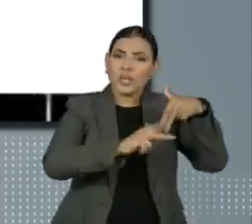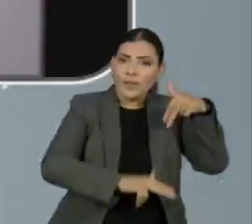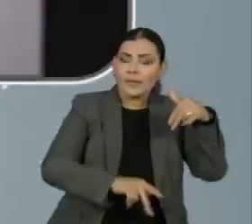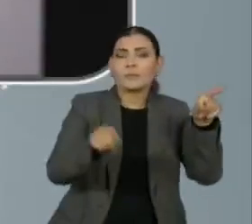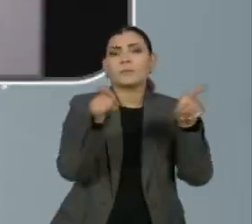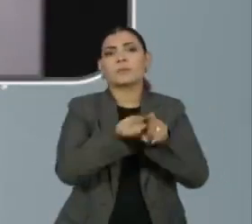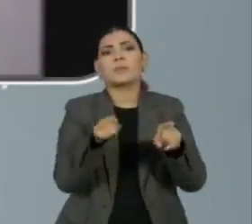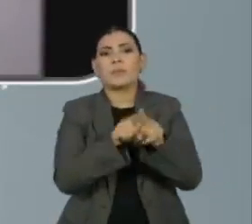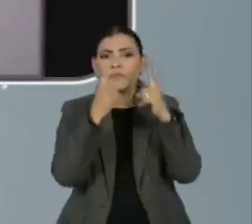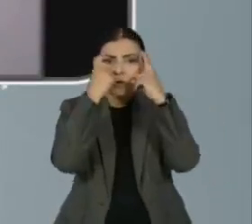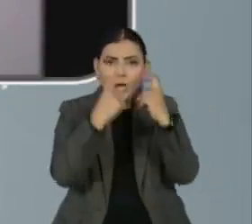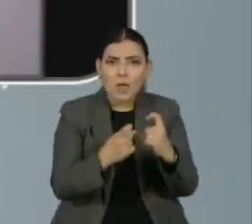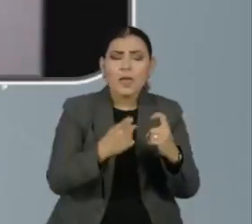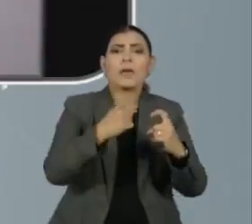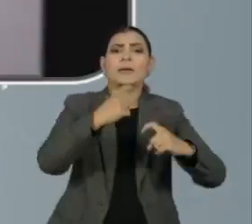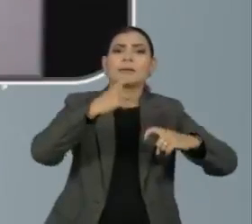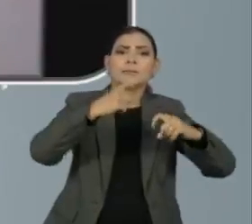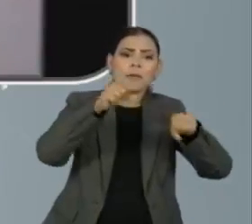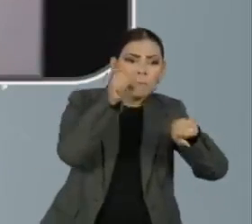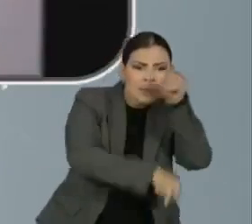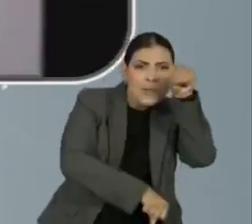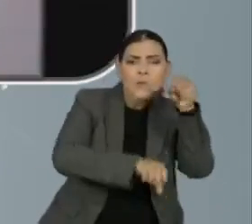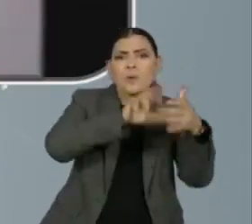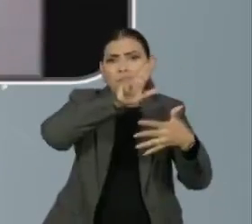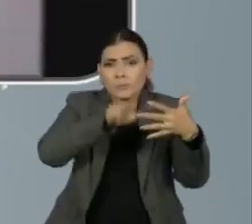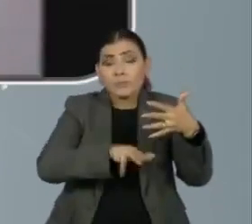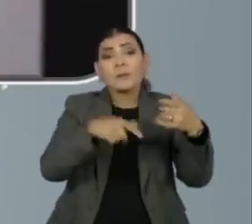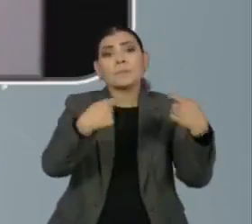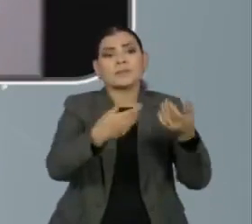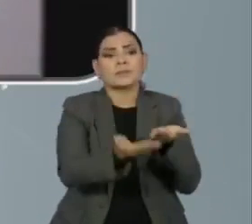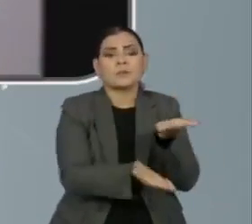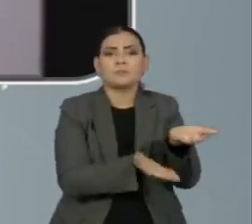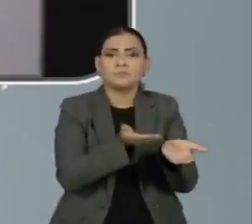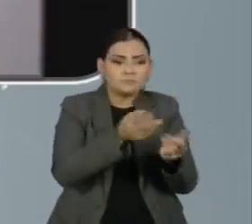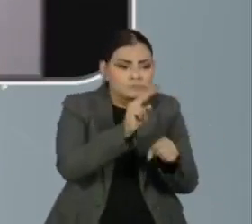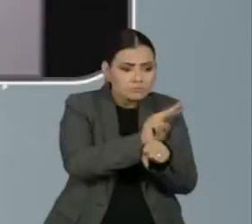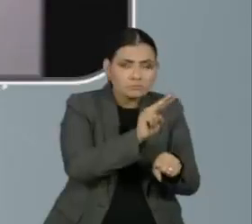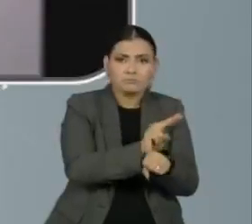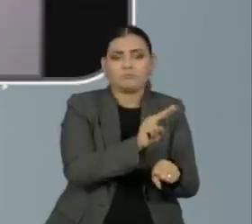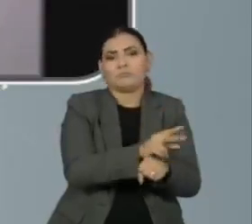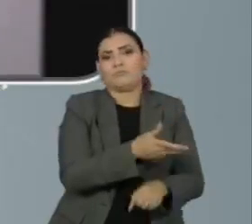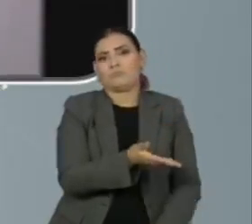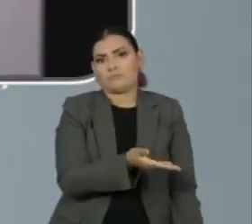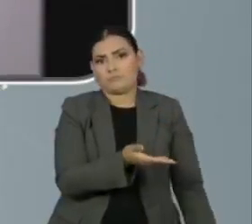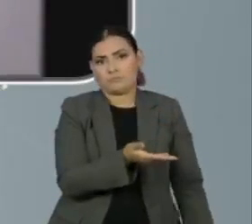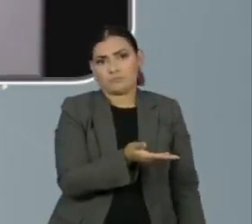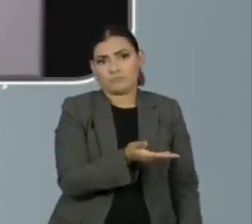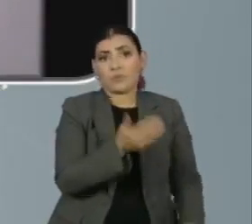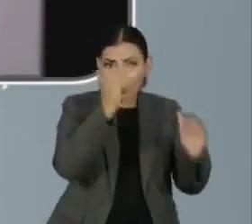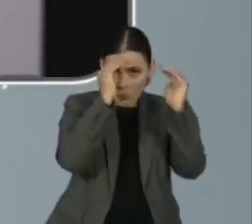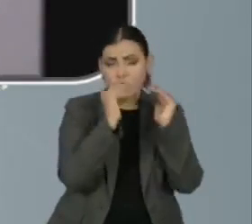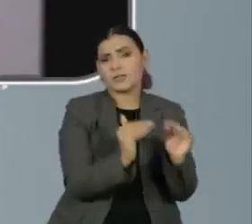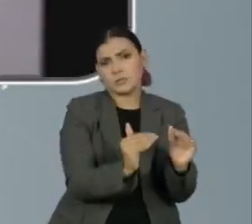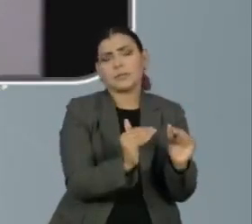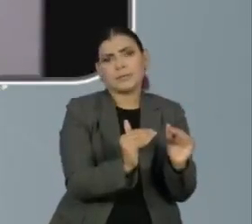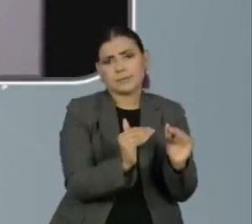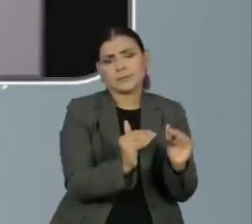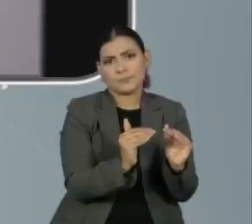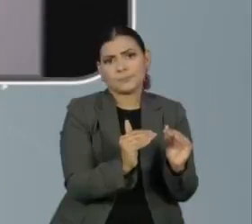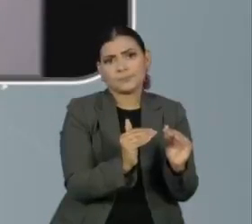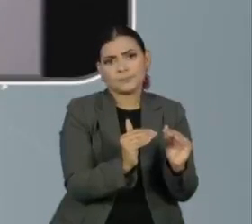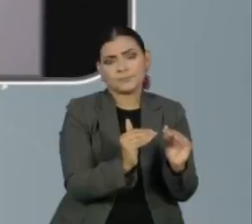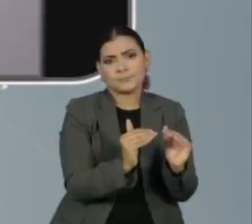envolvendo violência sexual, elas precisam ser tratadas com respeito e